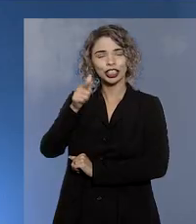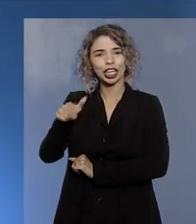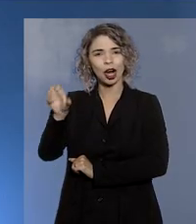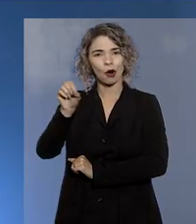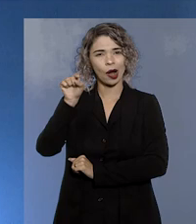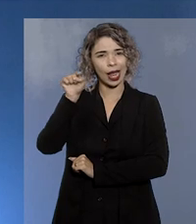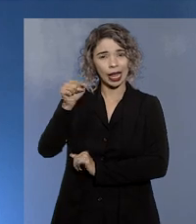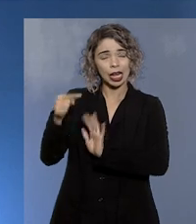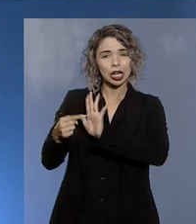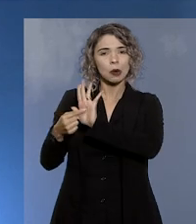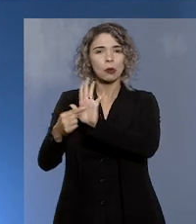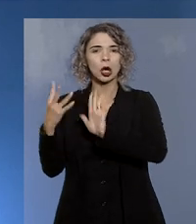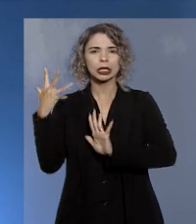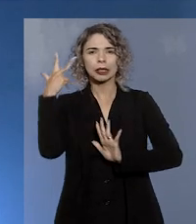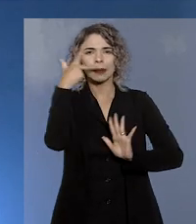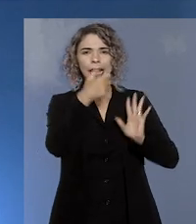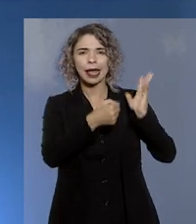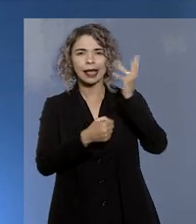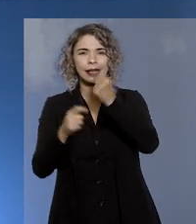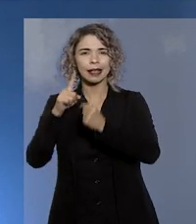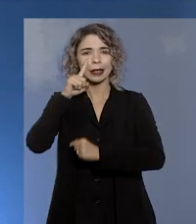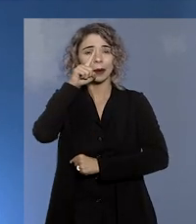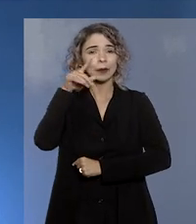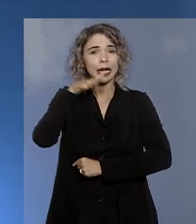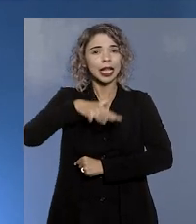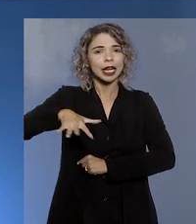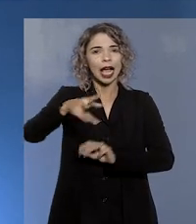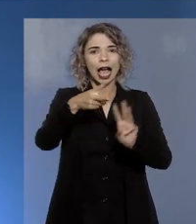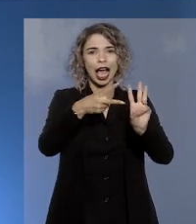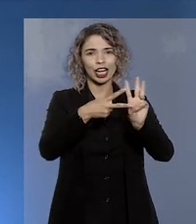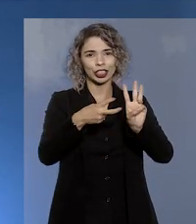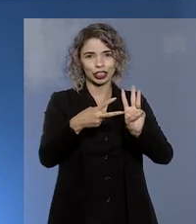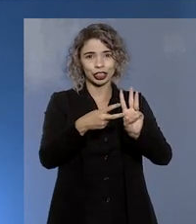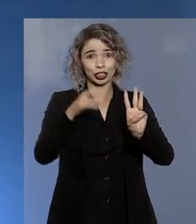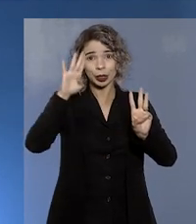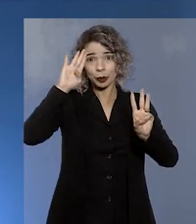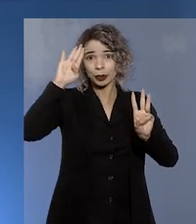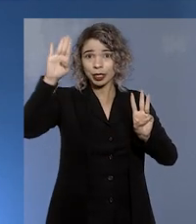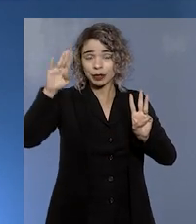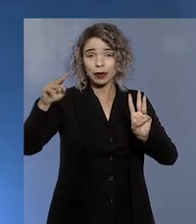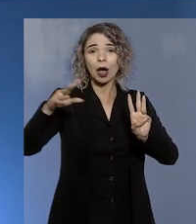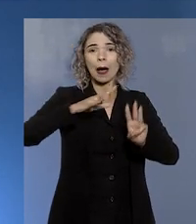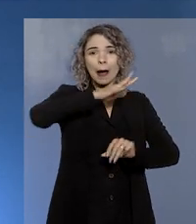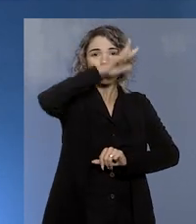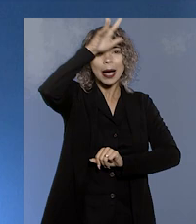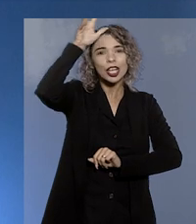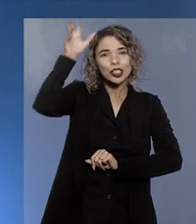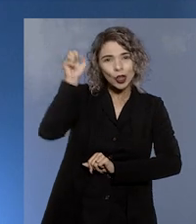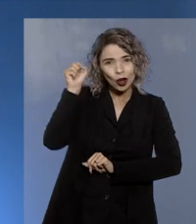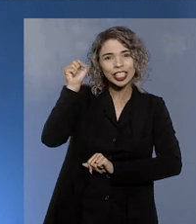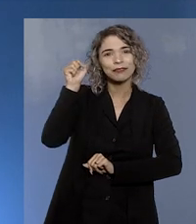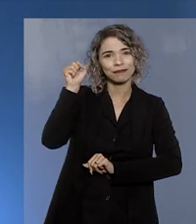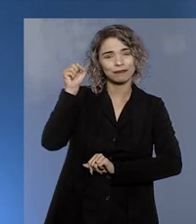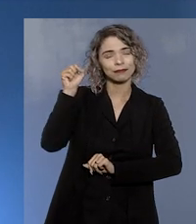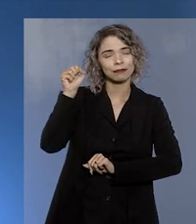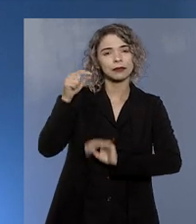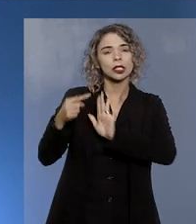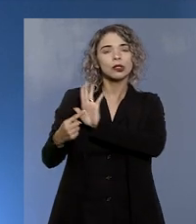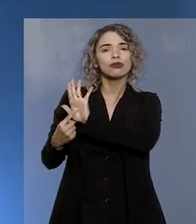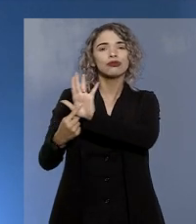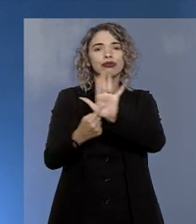O artista retrata a beleza e os riscos nos territórios indígenas, principalmente da Amazônia Legal.